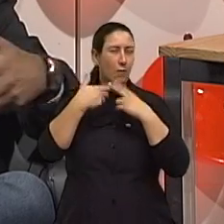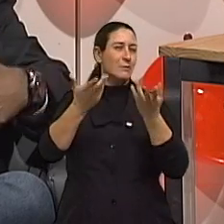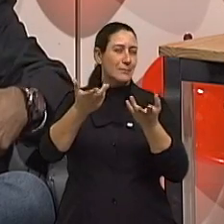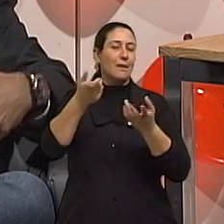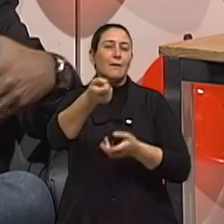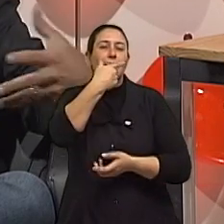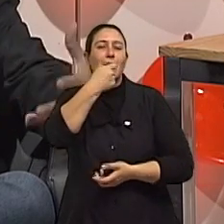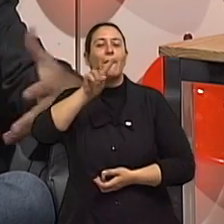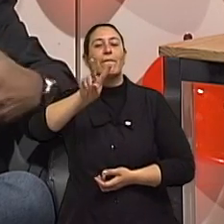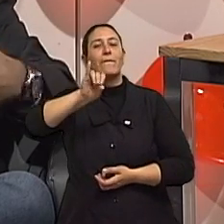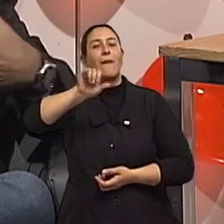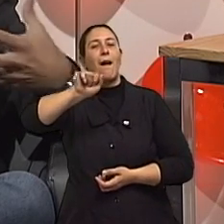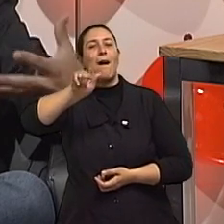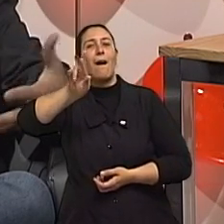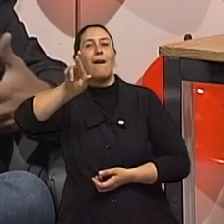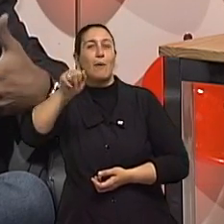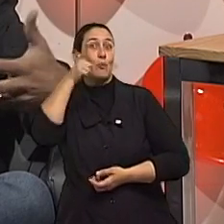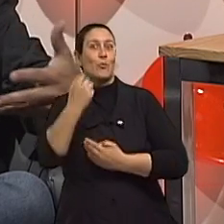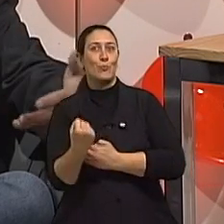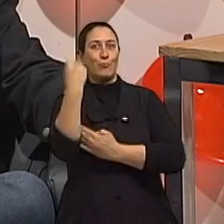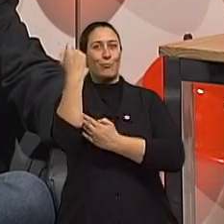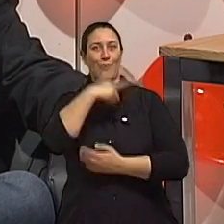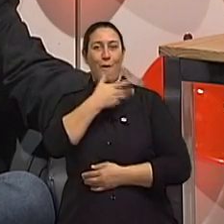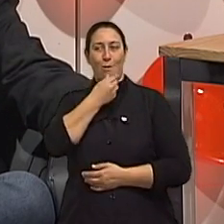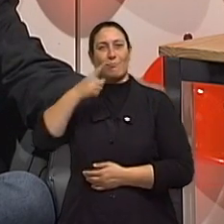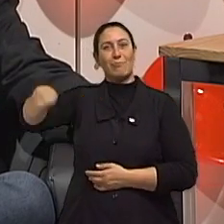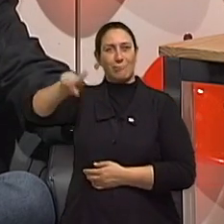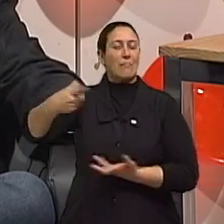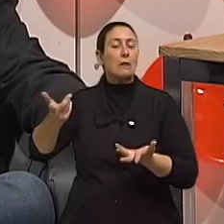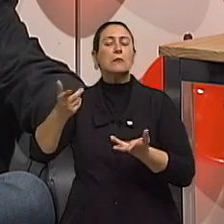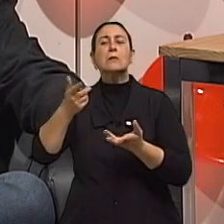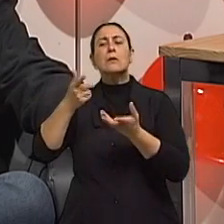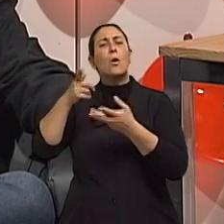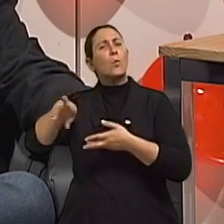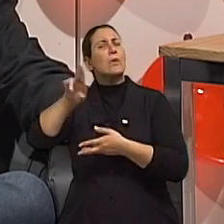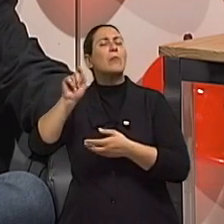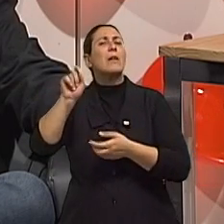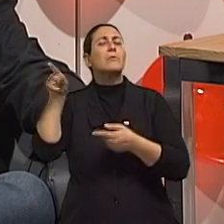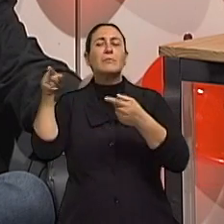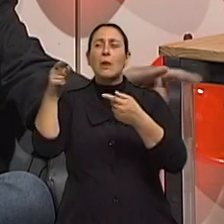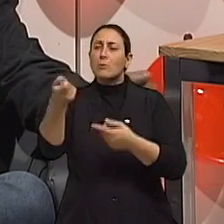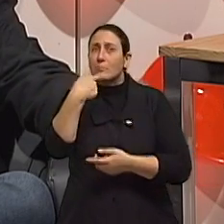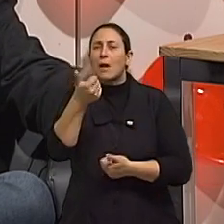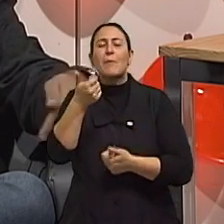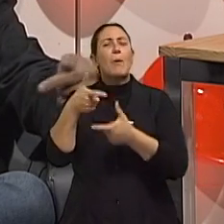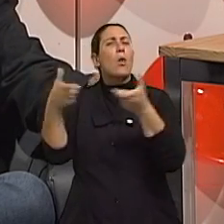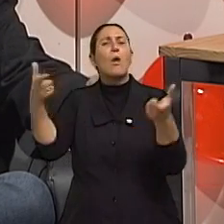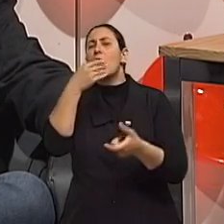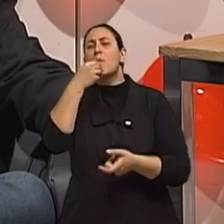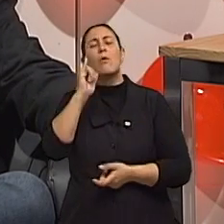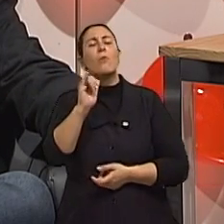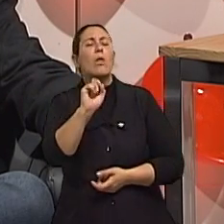Viagra, outras coisas, o casal quer voltar, quer se enamorar de novo, e aí vem com uma queixa que é uma queixa nova, para homens, para mulheres